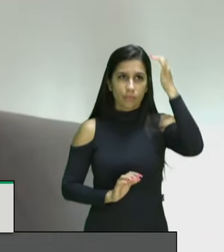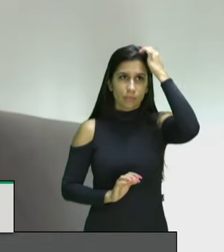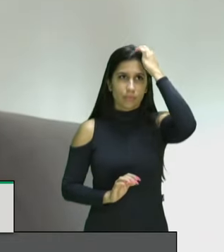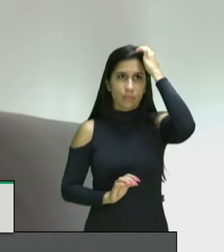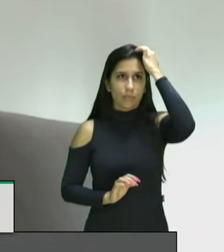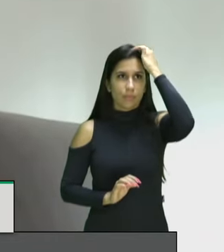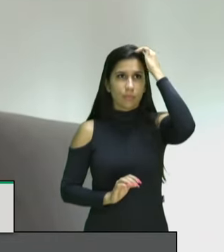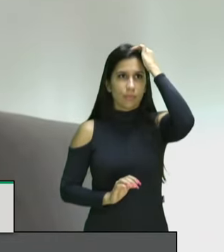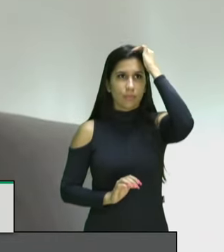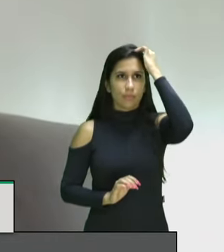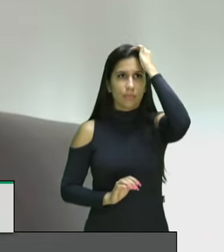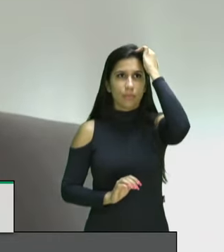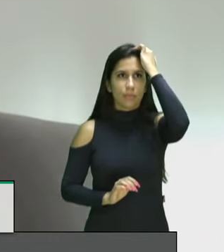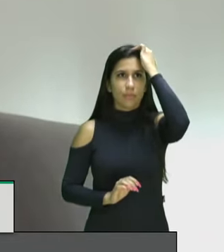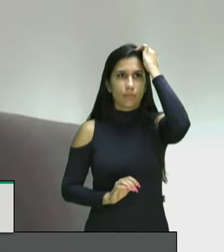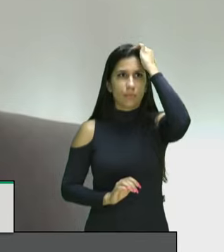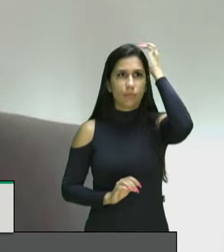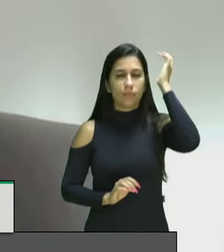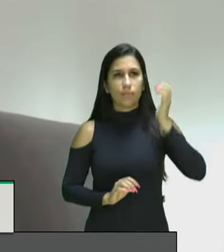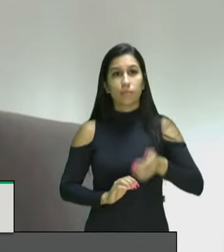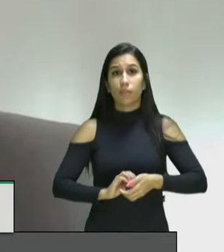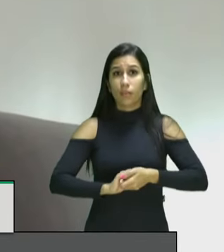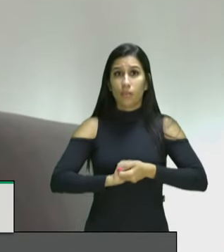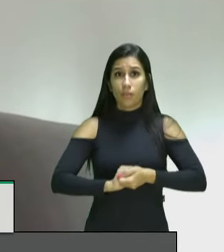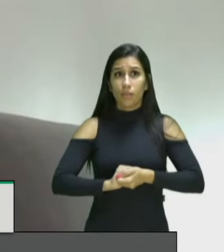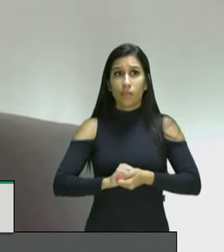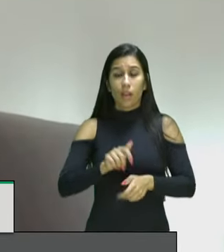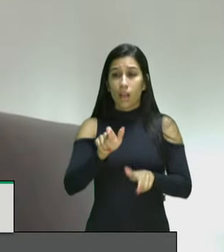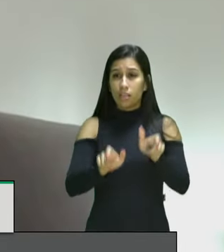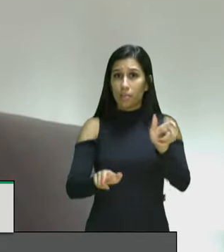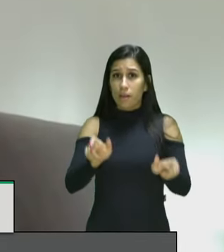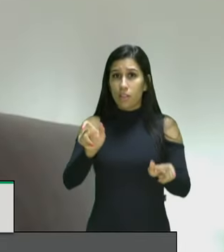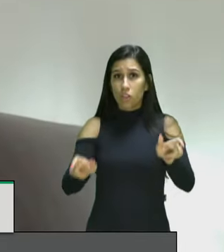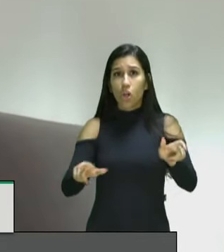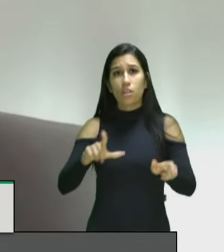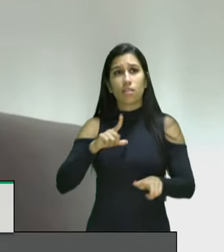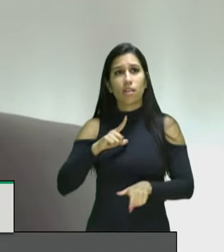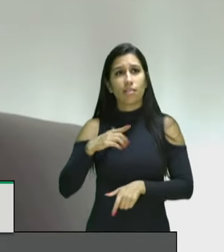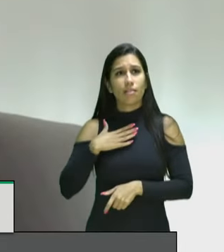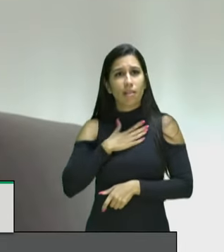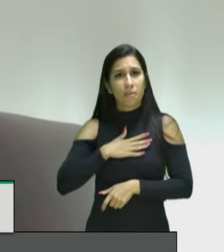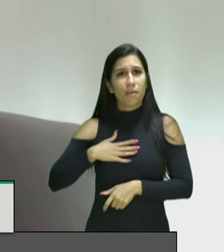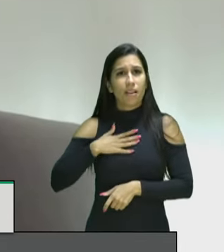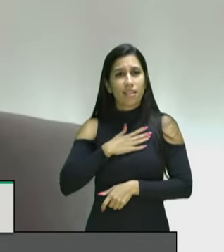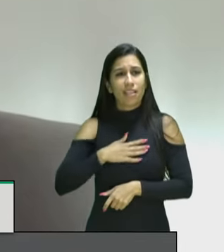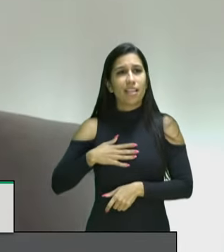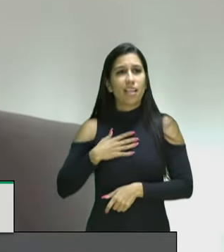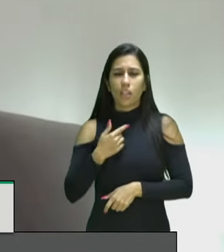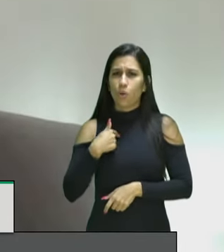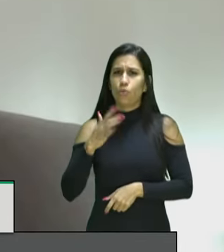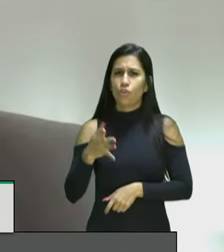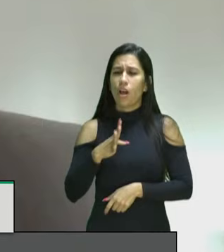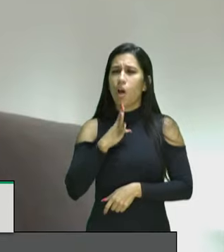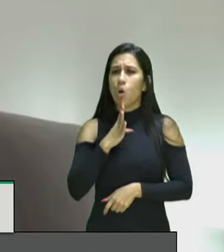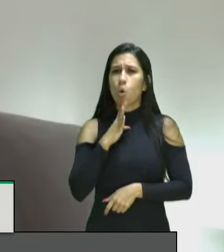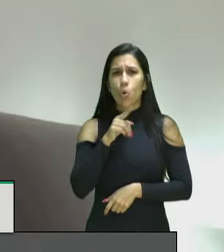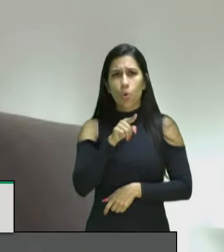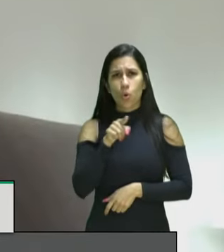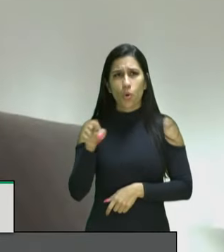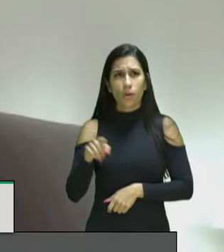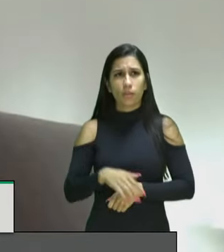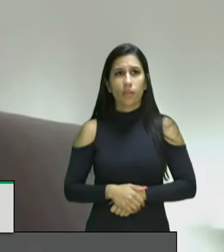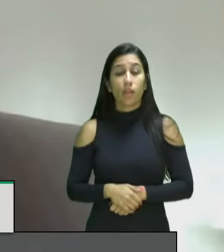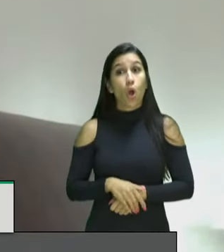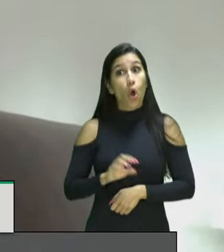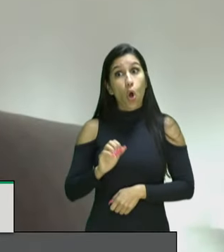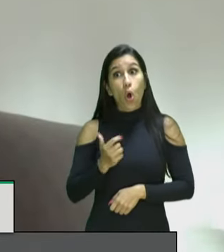seleta de pessoas que eu tenho o prazer de conhecer algumas delas e outras de estar